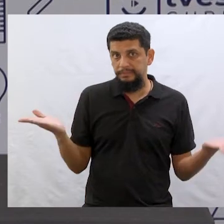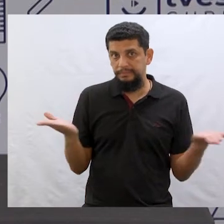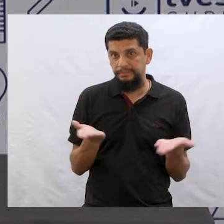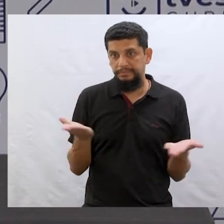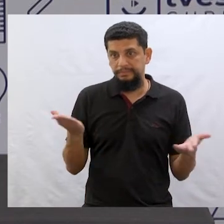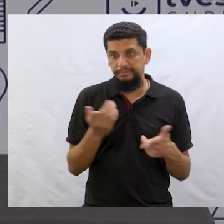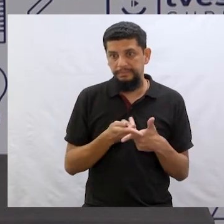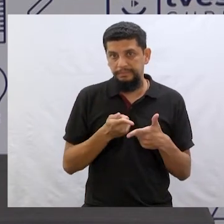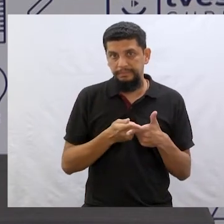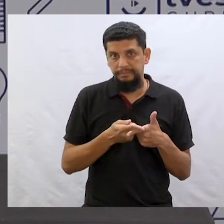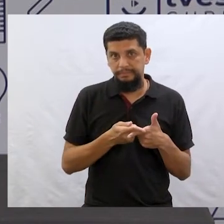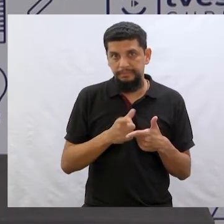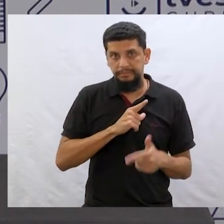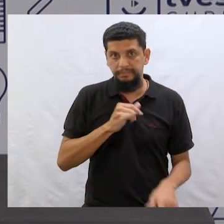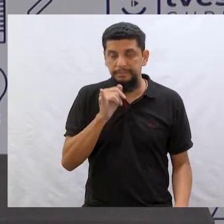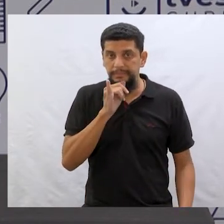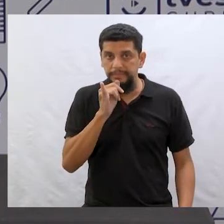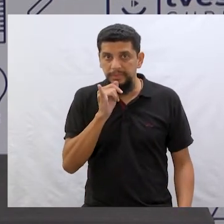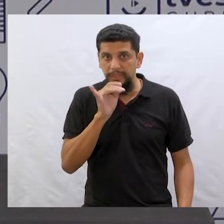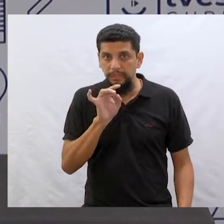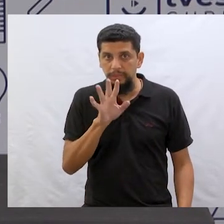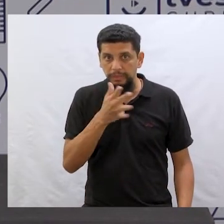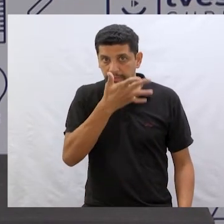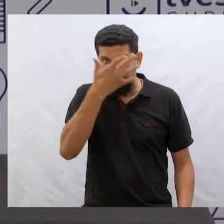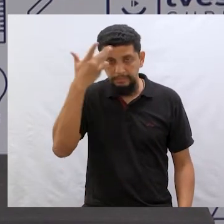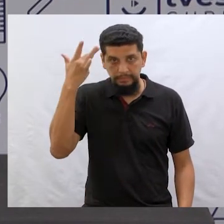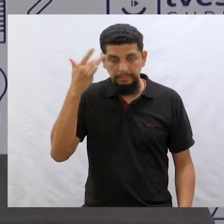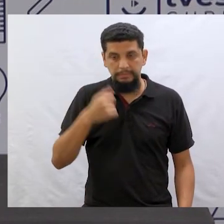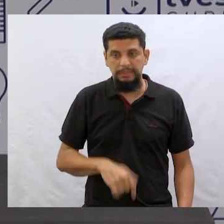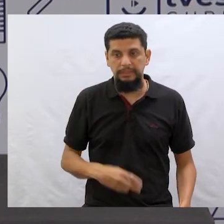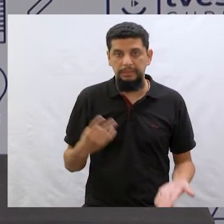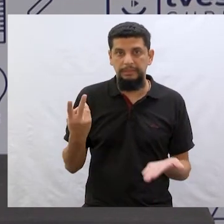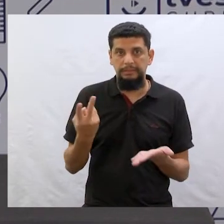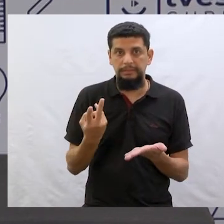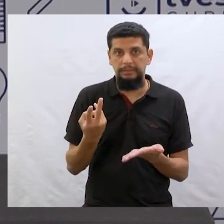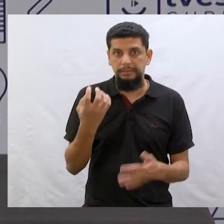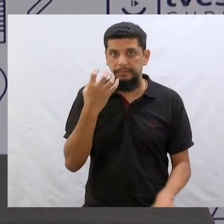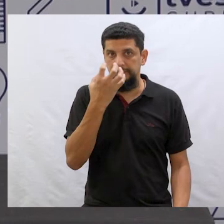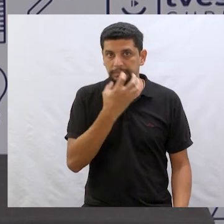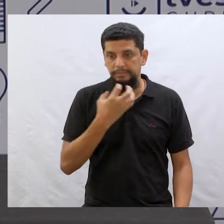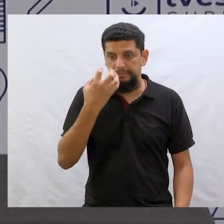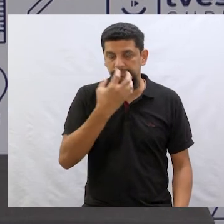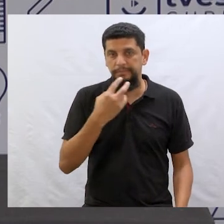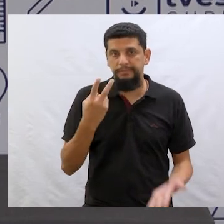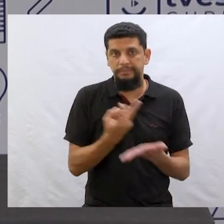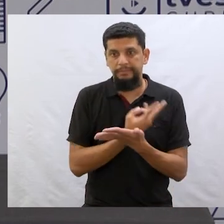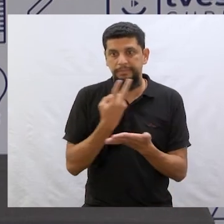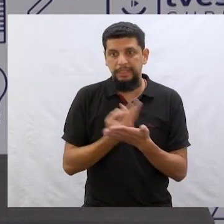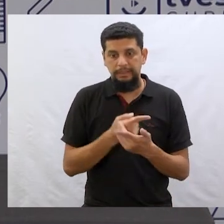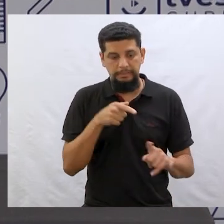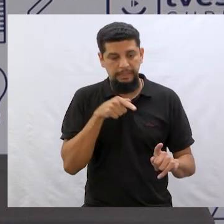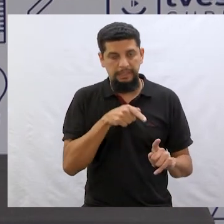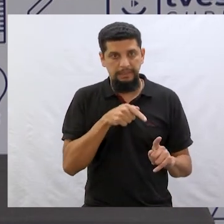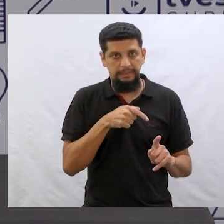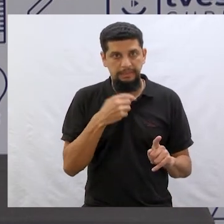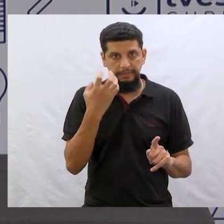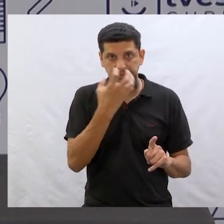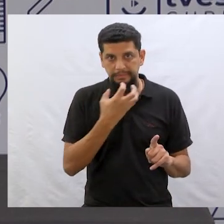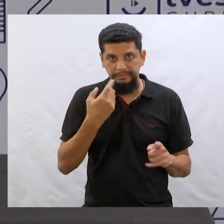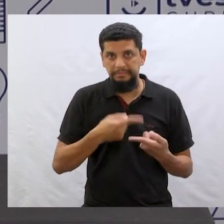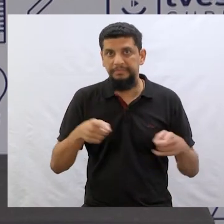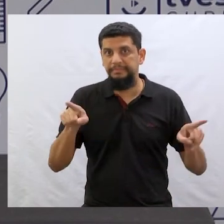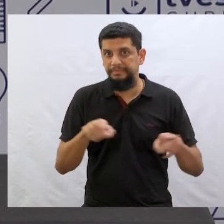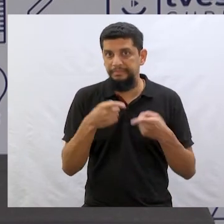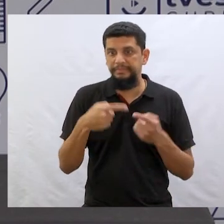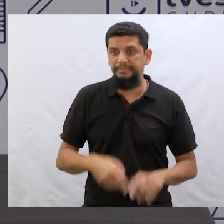viu agora, por que eu reuni aqueles exemplos lá, que só outras pessoas, eu nunca, né? Cantaram errado. Por que é que o Matheus